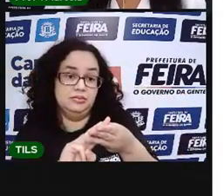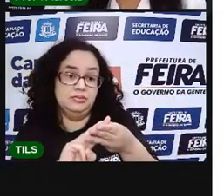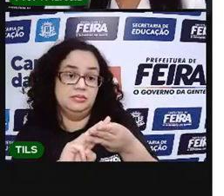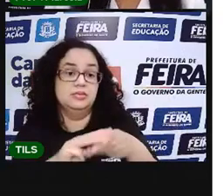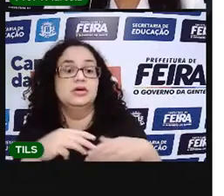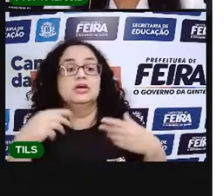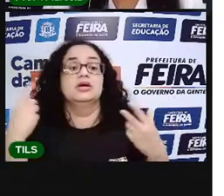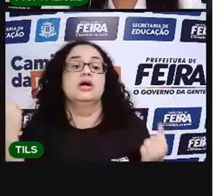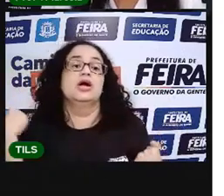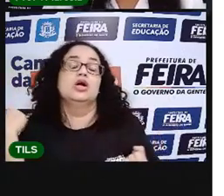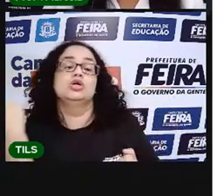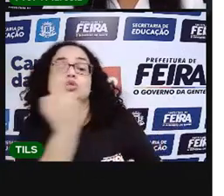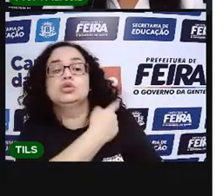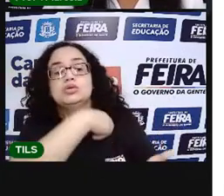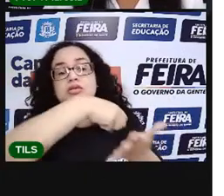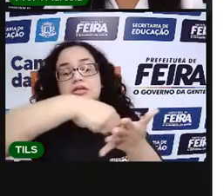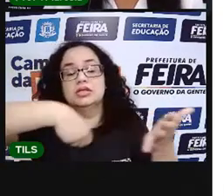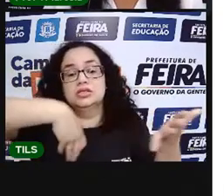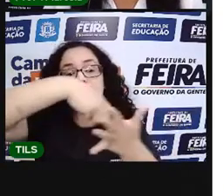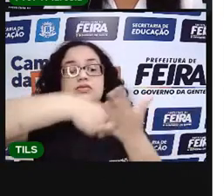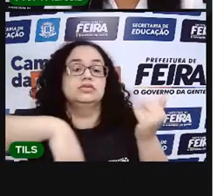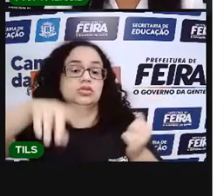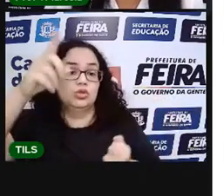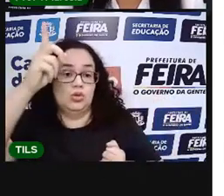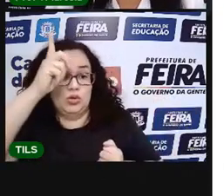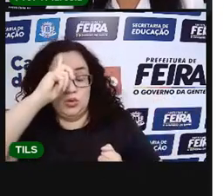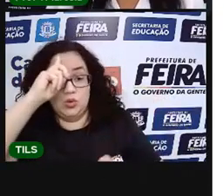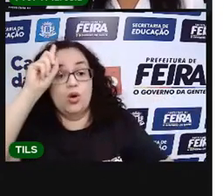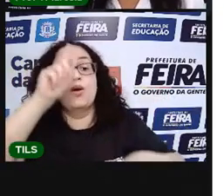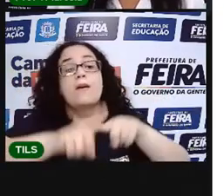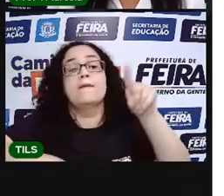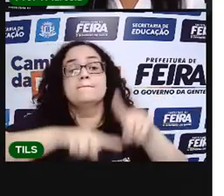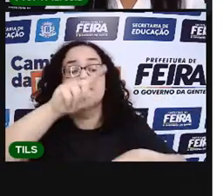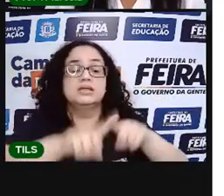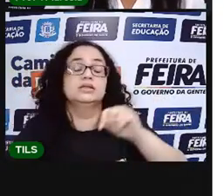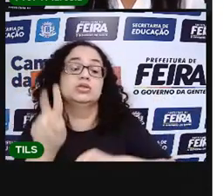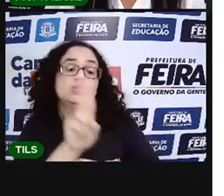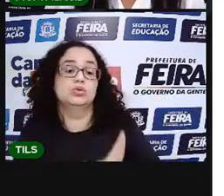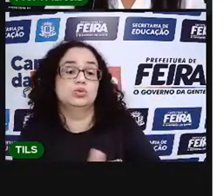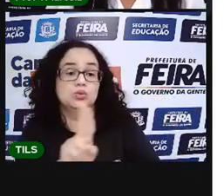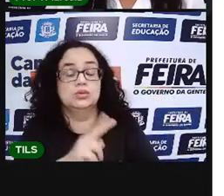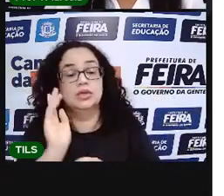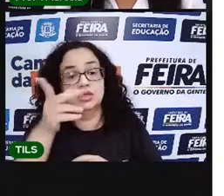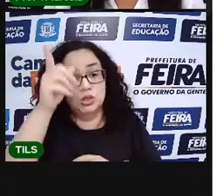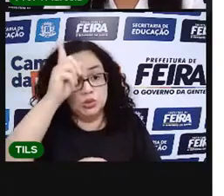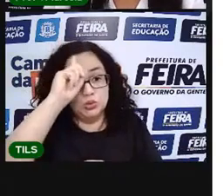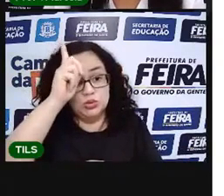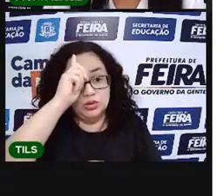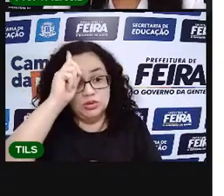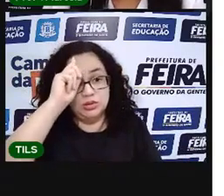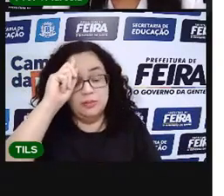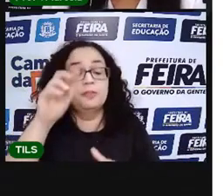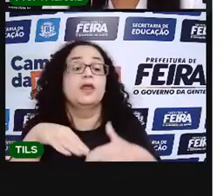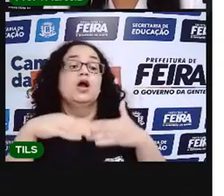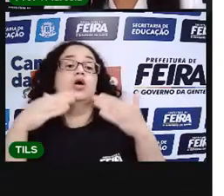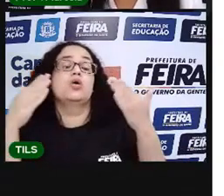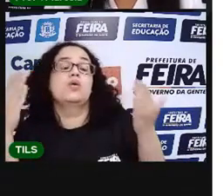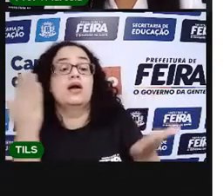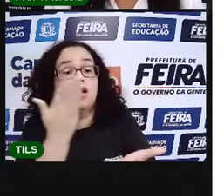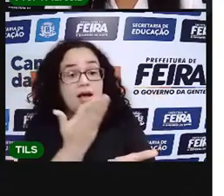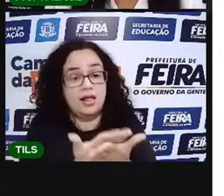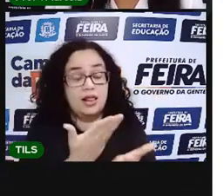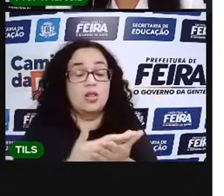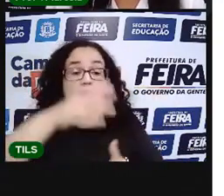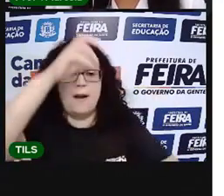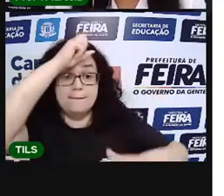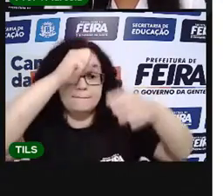sobre as nossas atividades diárias, sobre os objetos que a gente utiliza no dia a dia. Com essa aula, você vai